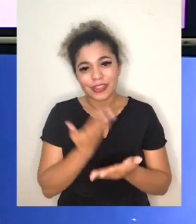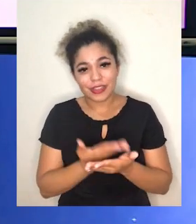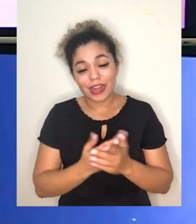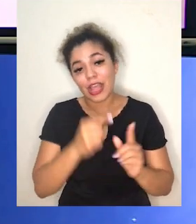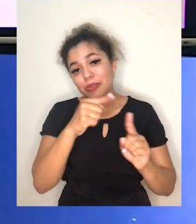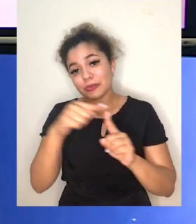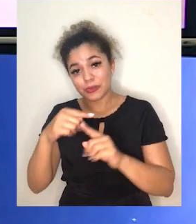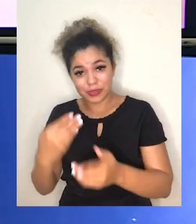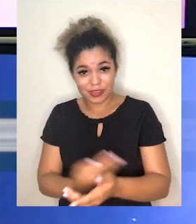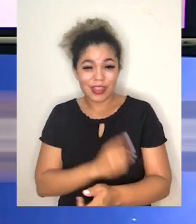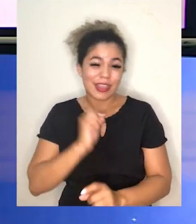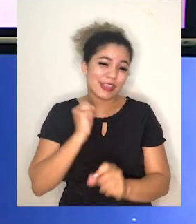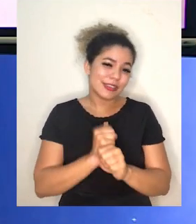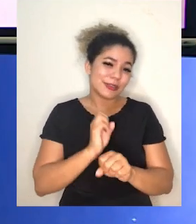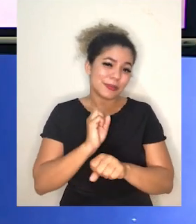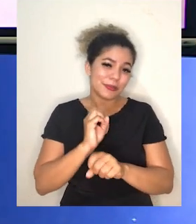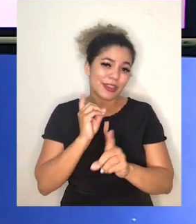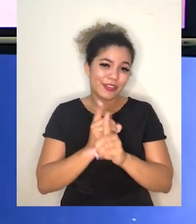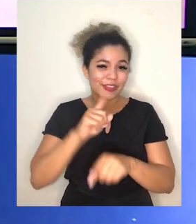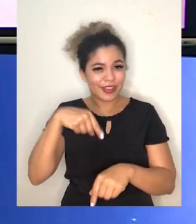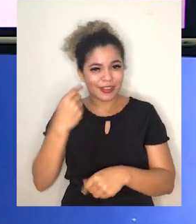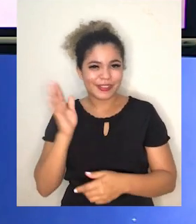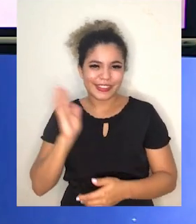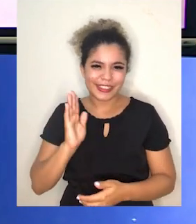a nossa aula sobre tipos sanguíneos, até uma próxima.